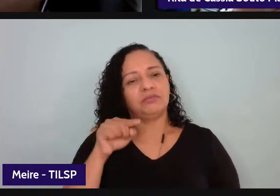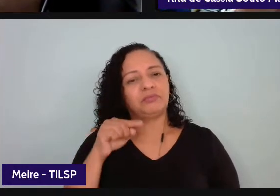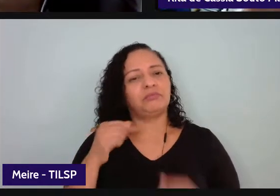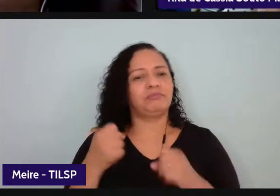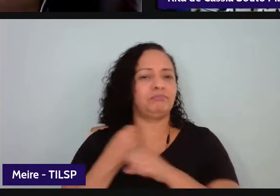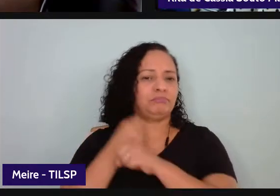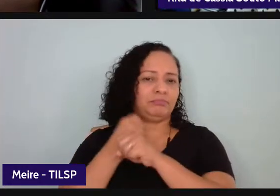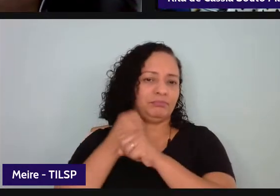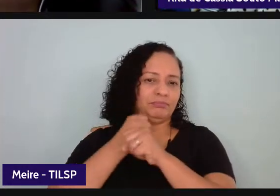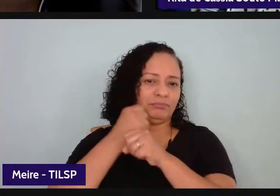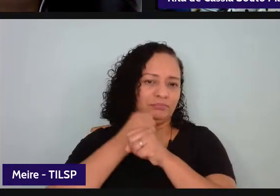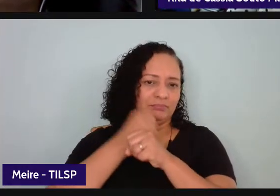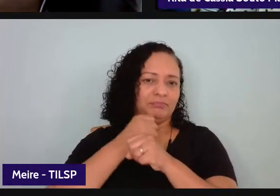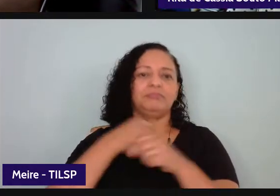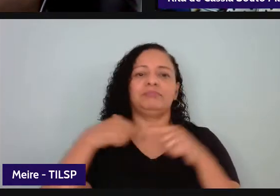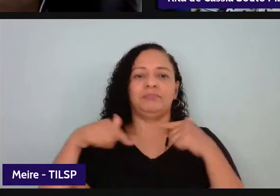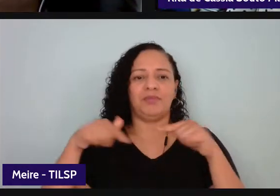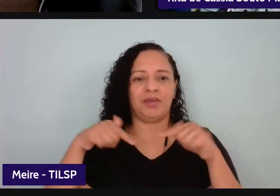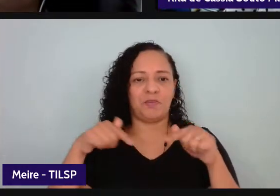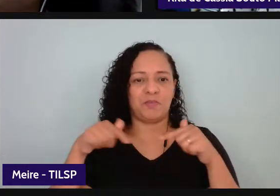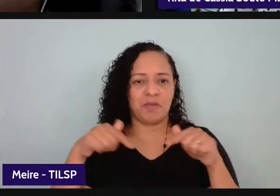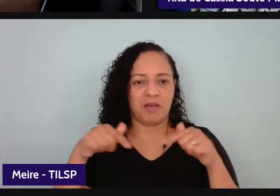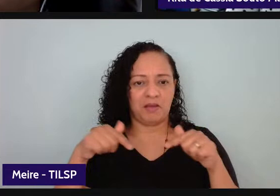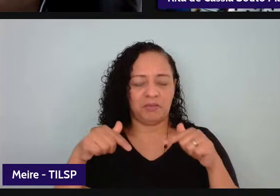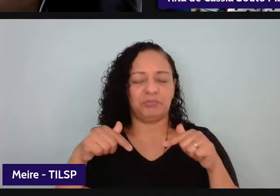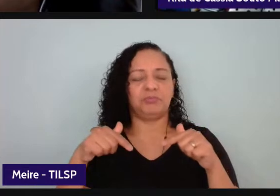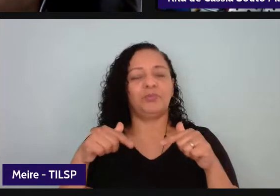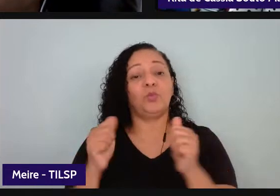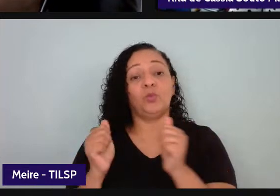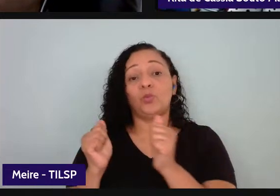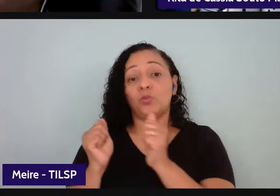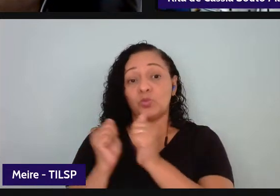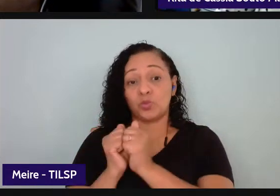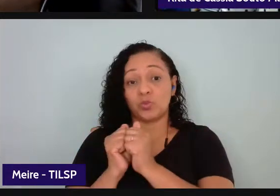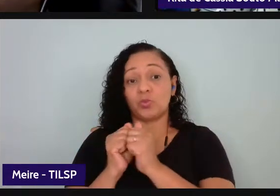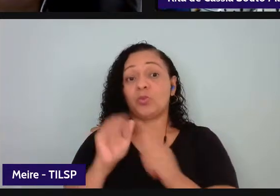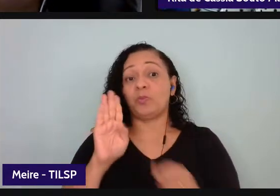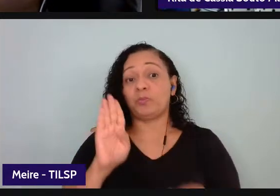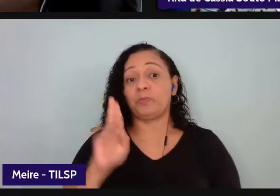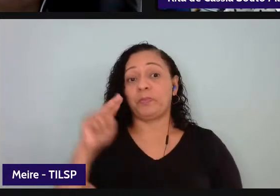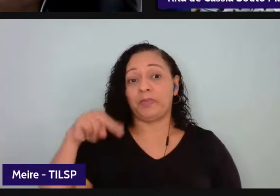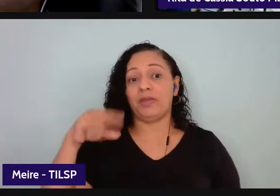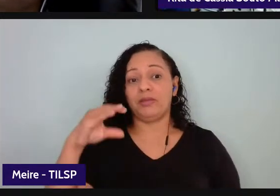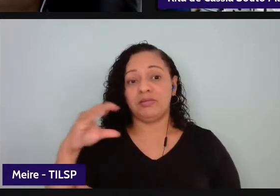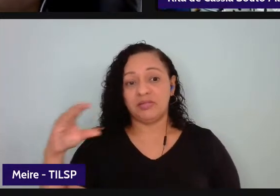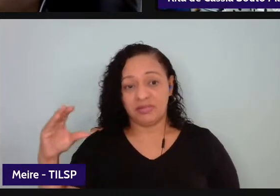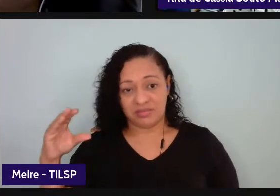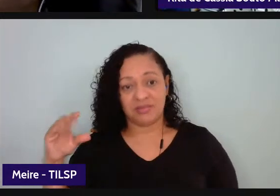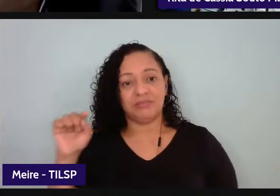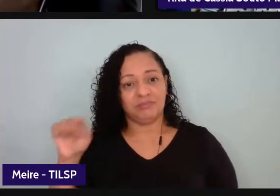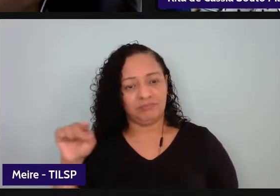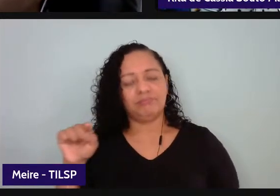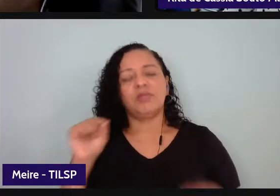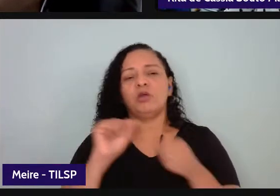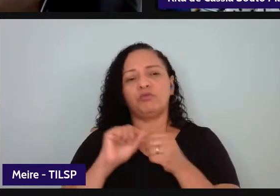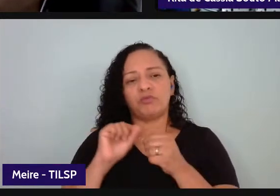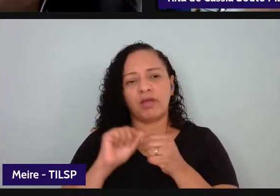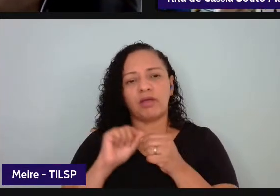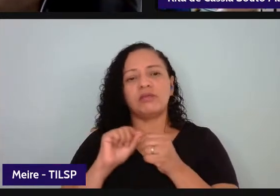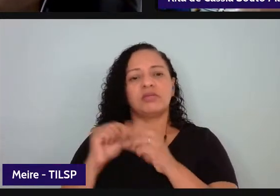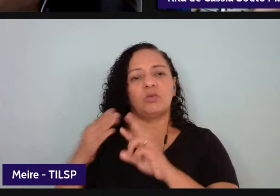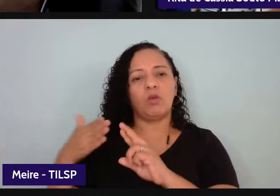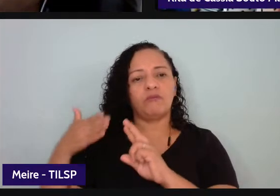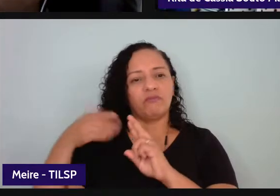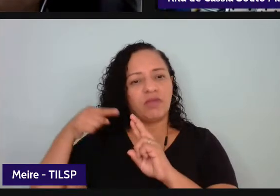longo desses anos né com o trabalho junto a BNCC na produção desse referencial uma